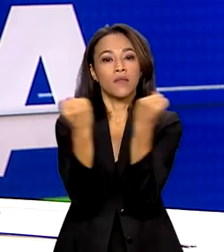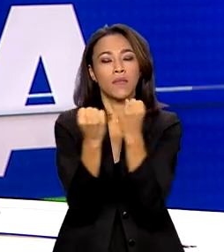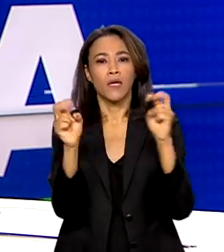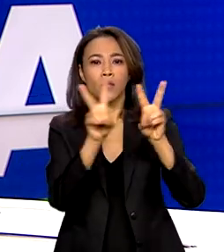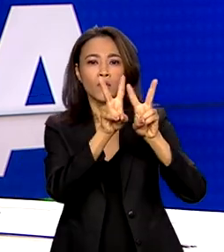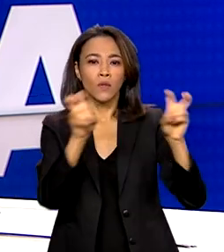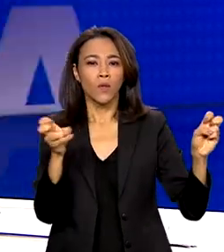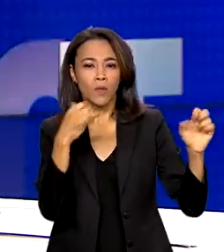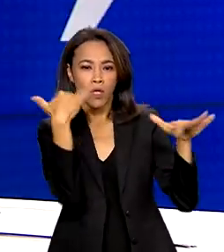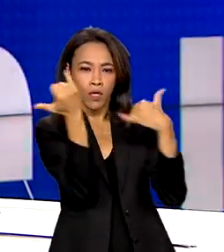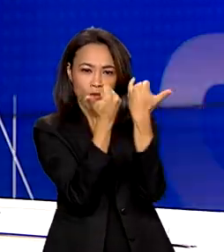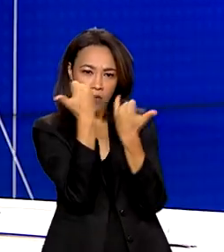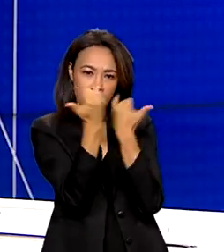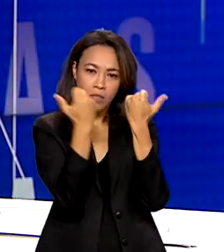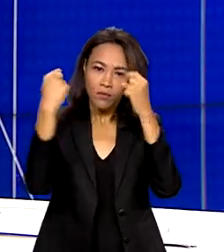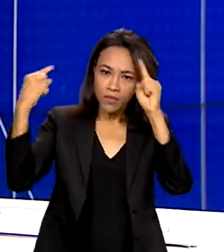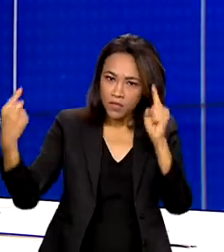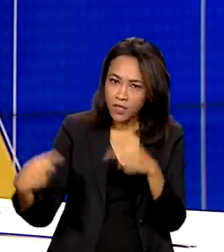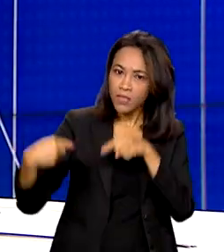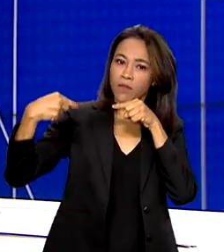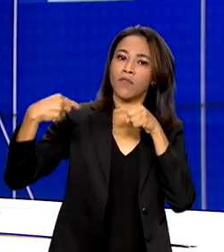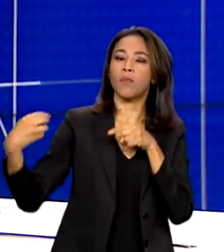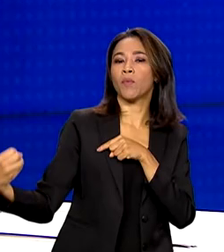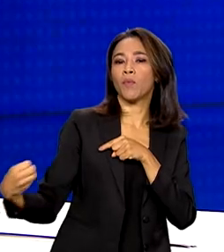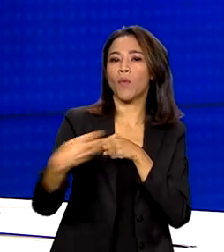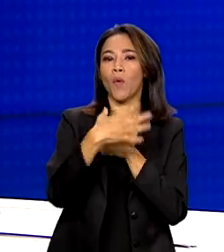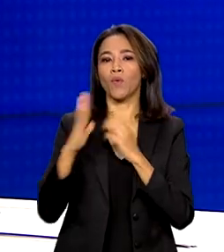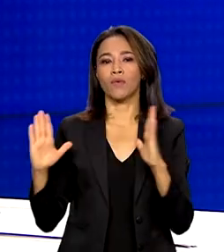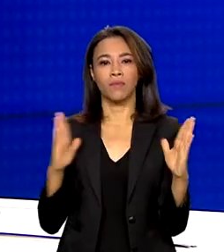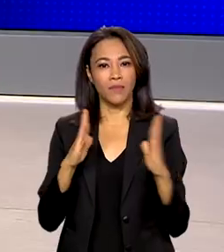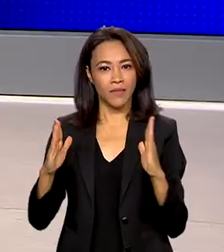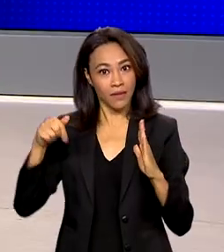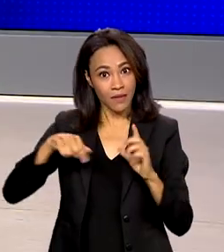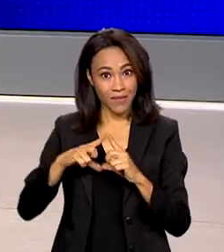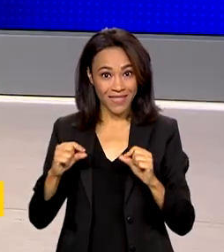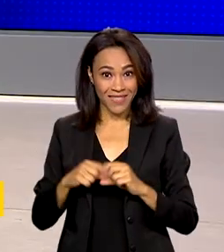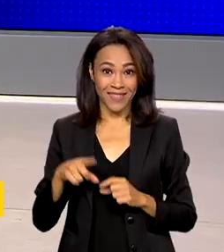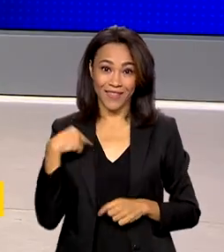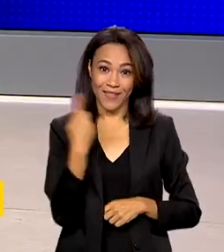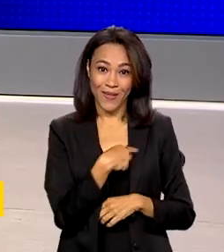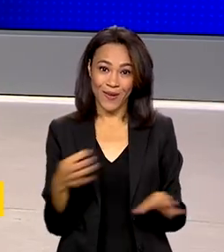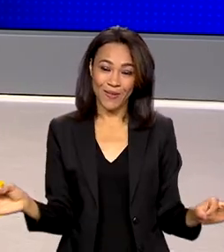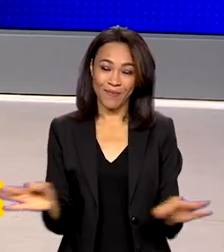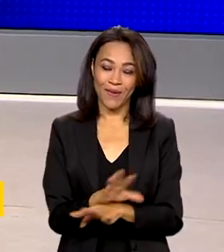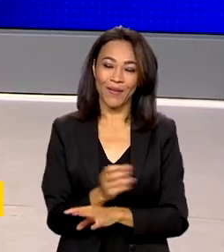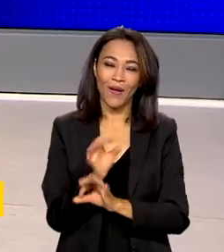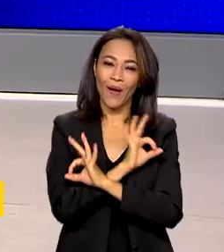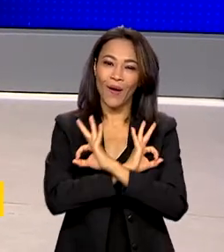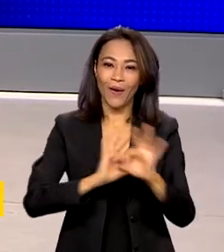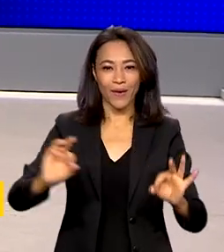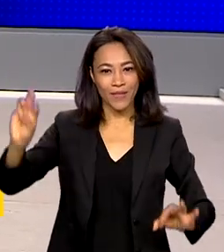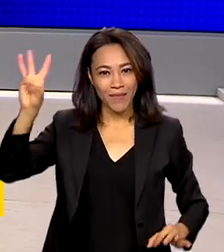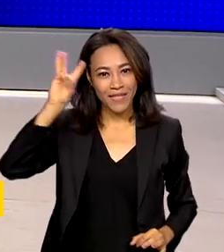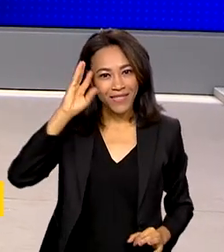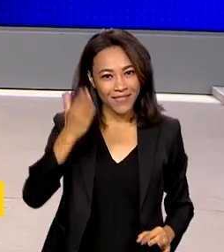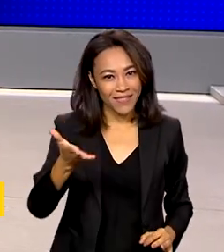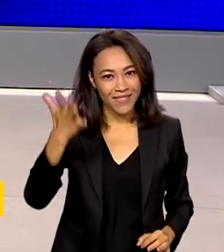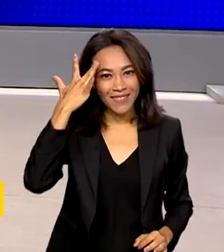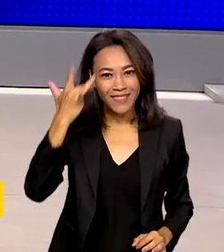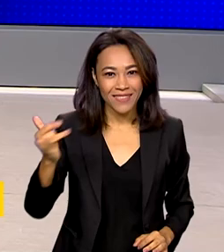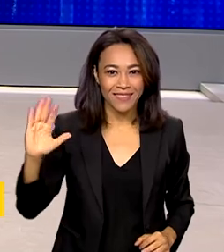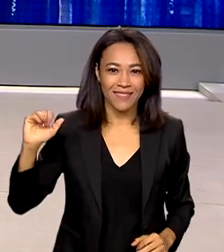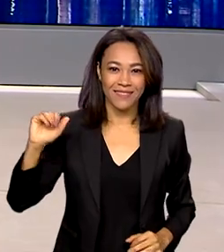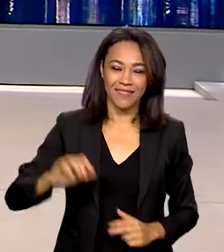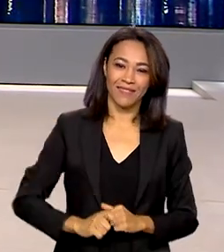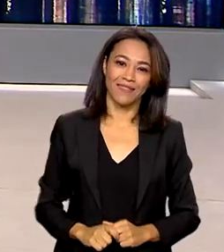Informação, Desafios para uma Nova Década em Brasília. A gente fica por aqui. Uma ótima terça-feira para você e até amanhã. Tchau.